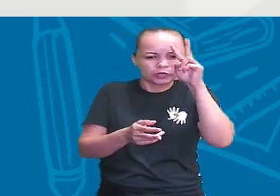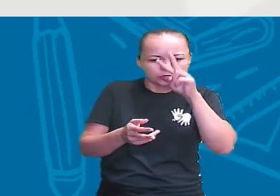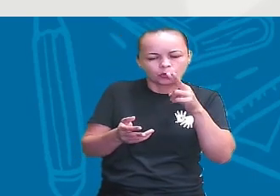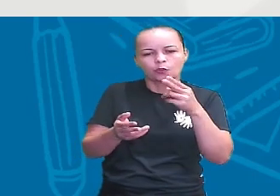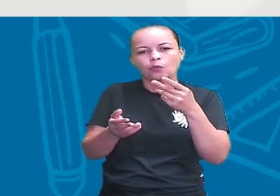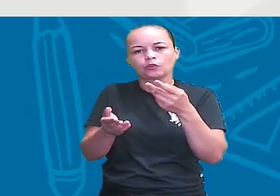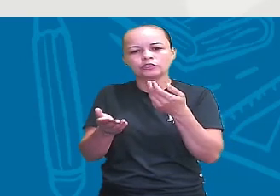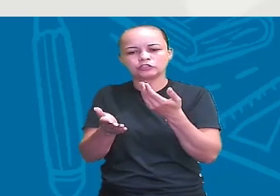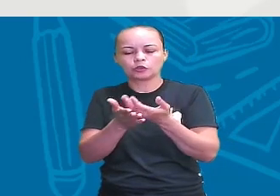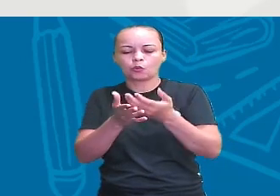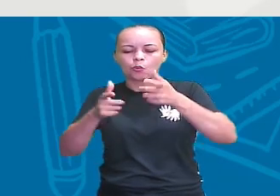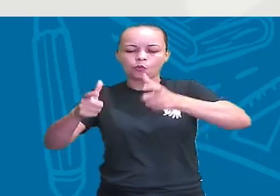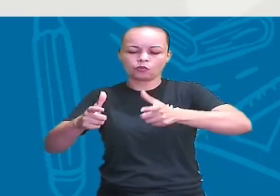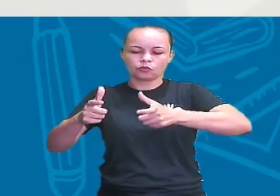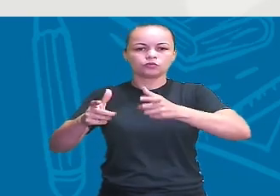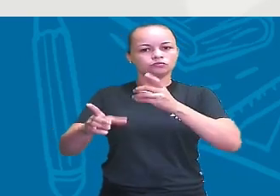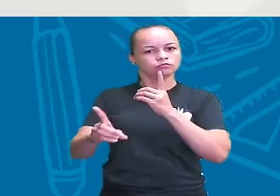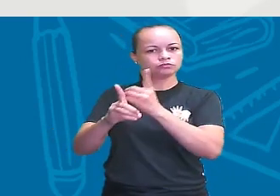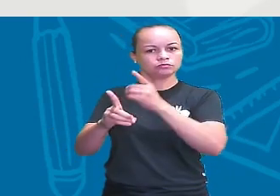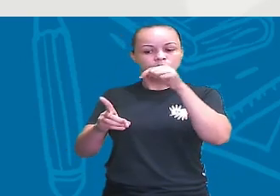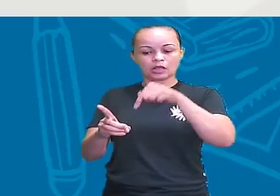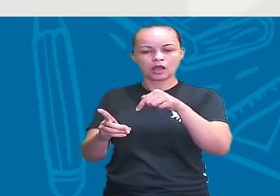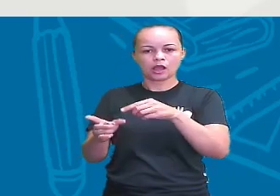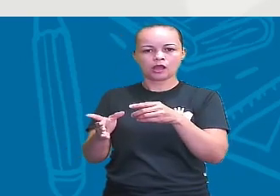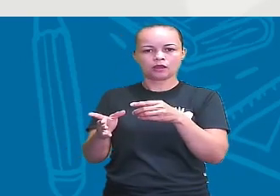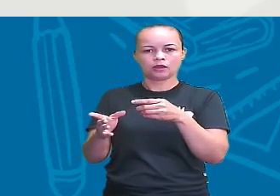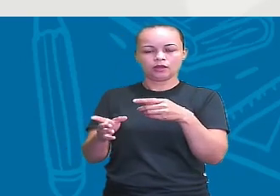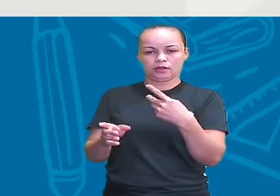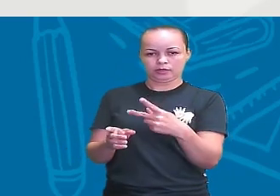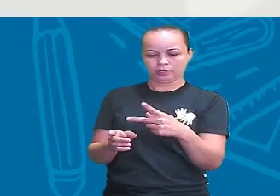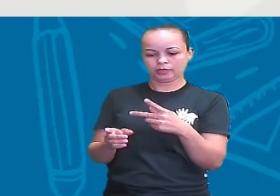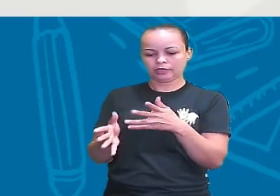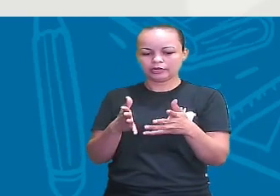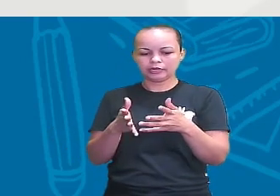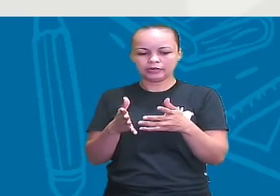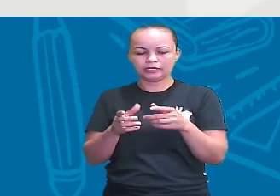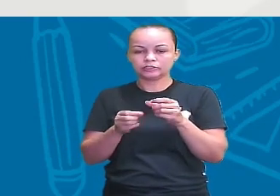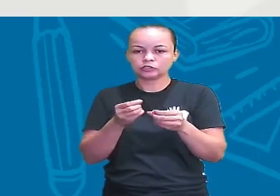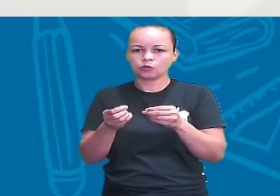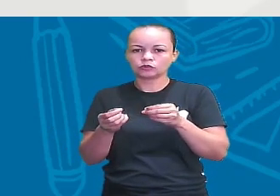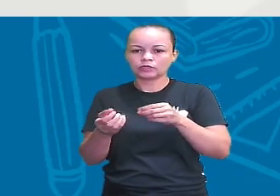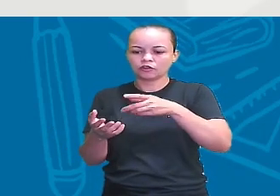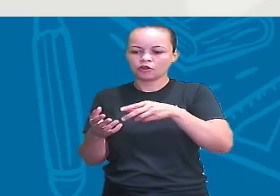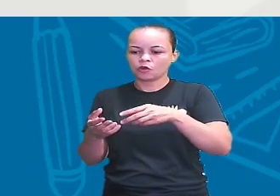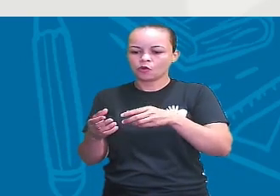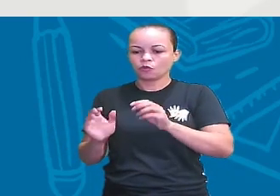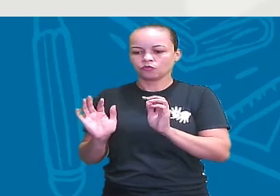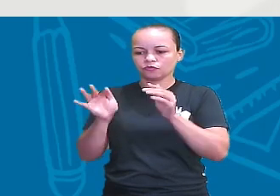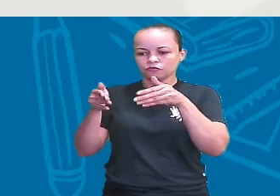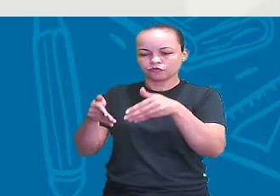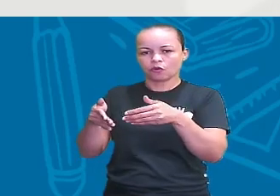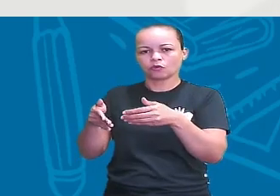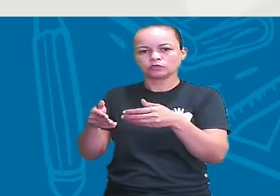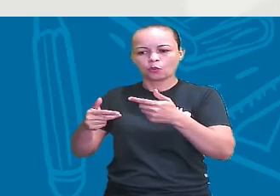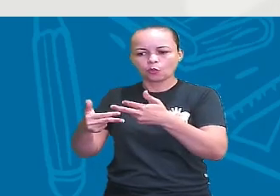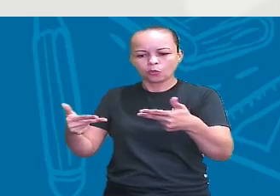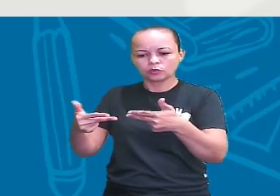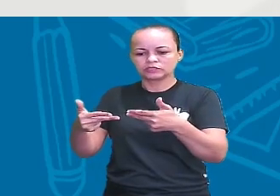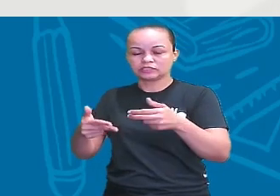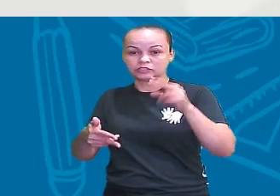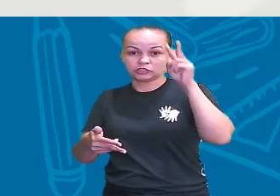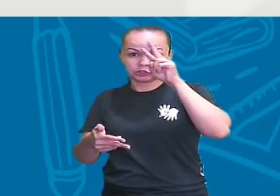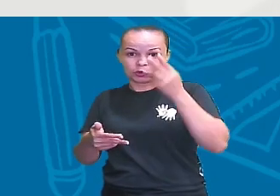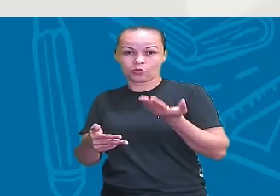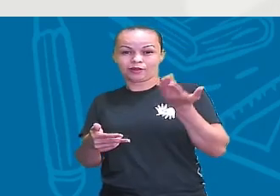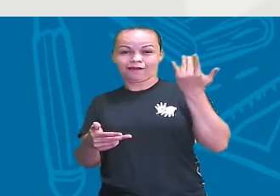determinado local e aí naquele local onde eles encontram, tá? Eles encontram fontes históricas. Lembra que eu falei lá na primeira aula que o